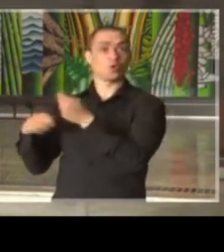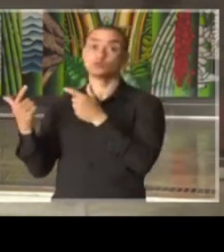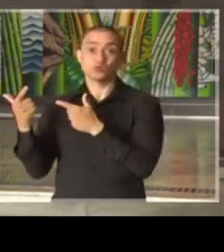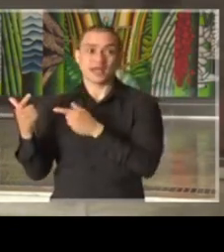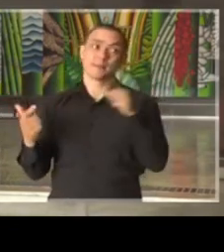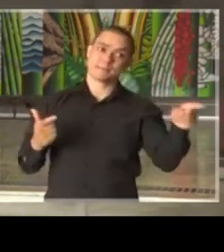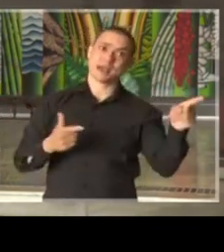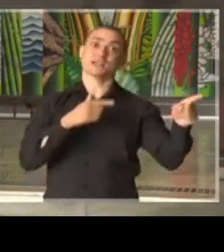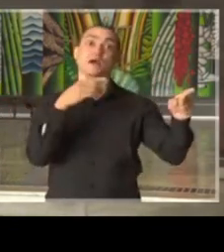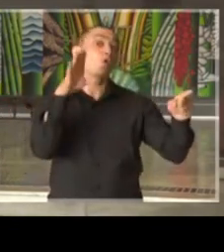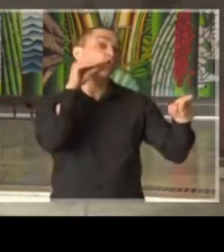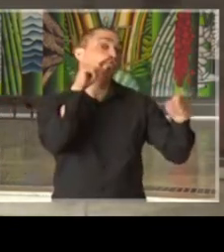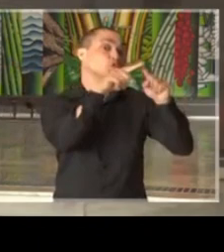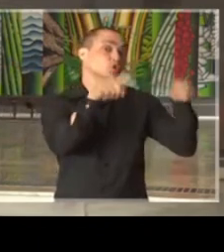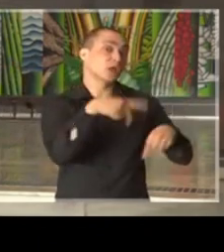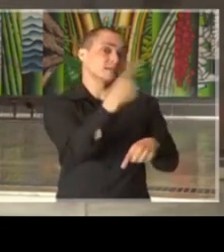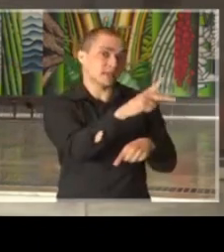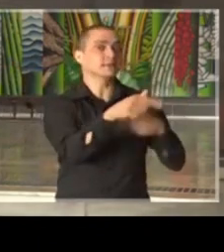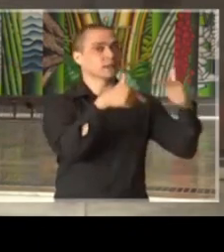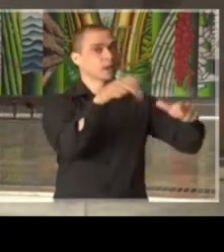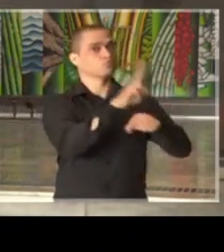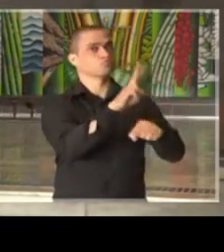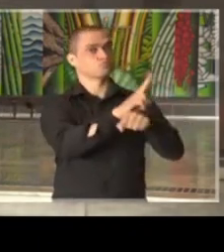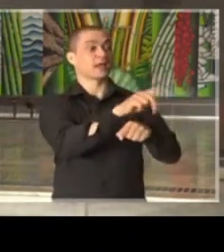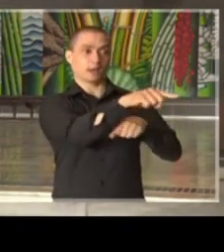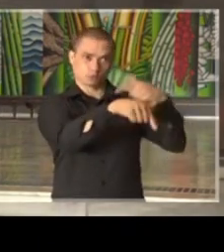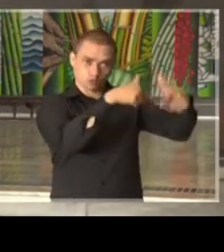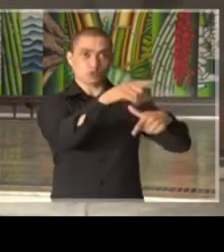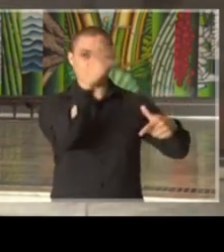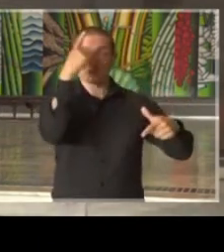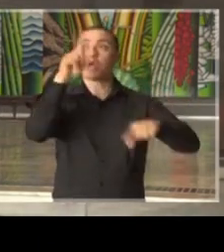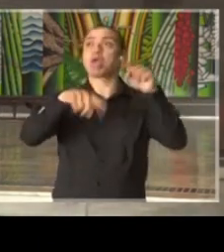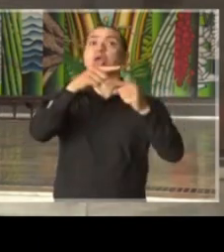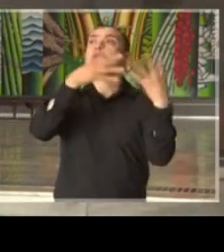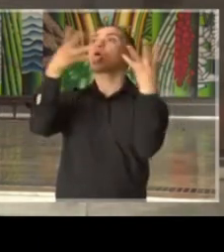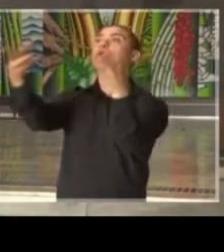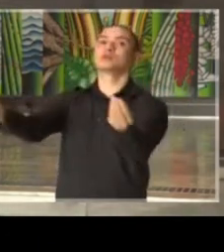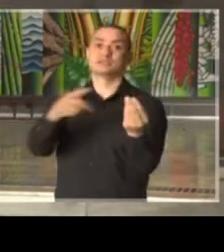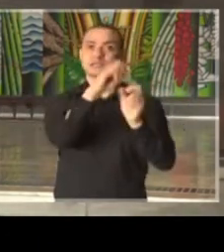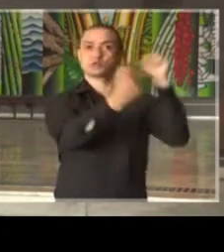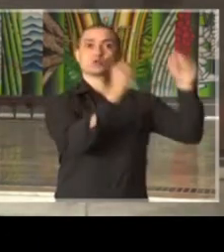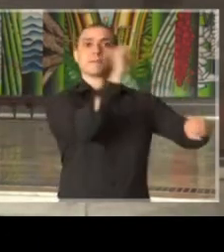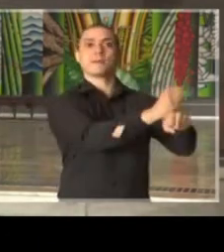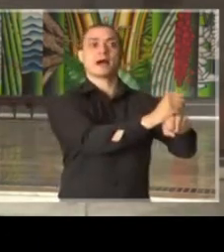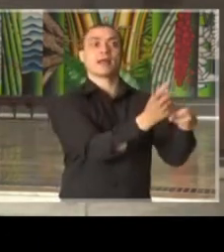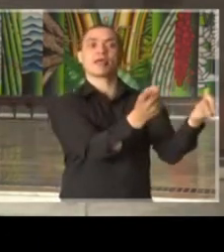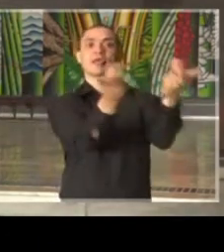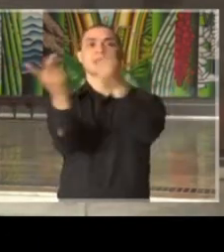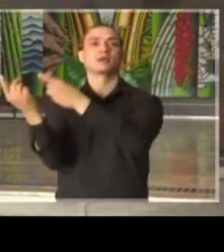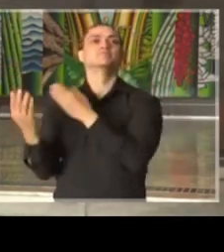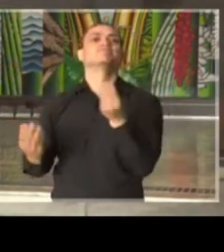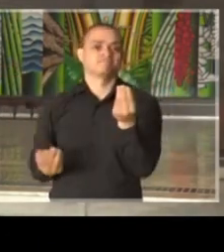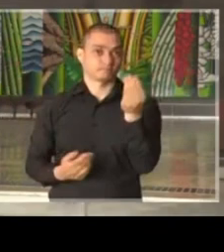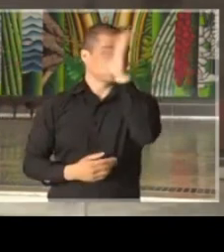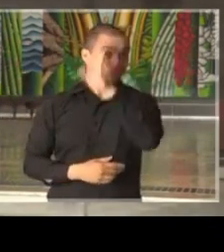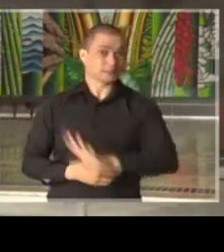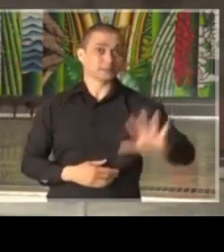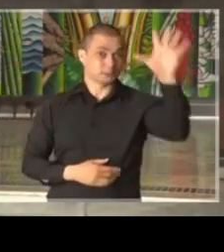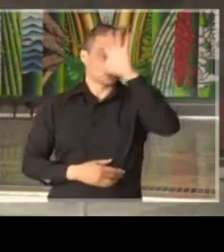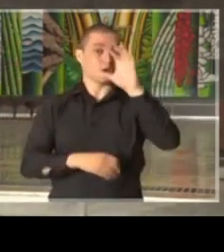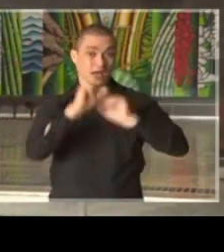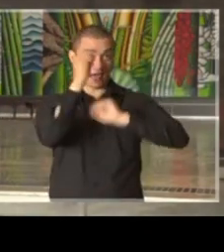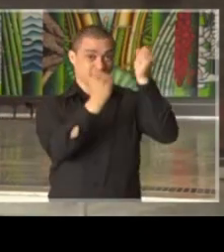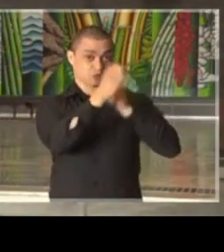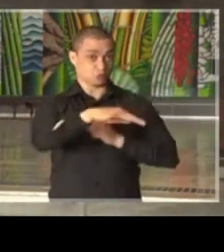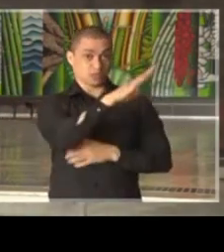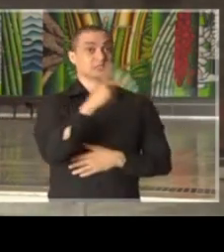mas o seu funcionamento é vital para não haver desabastecimento no Estado de São Paulo e no país. Estas indústrias de São